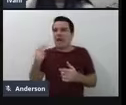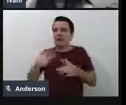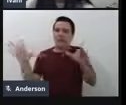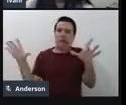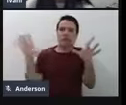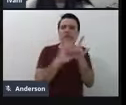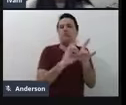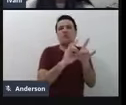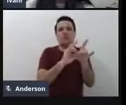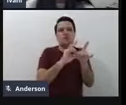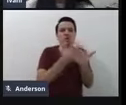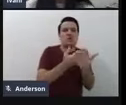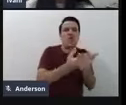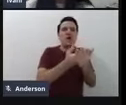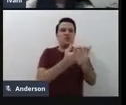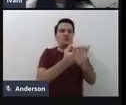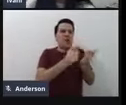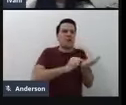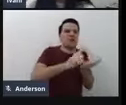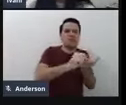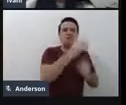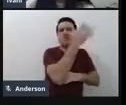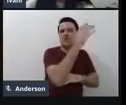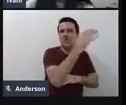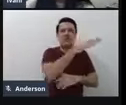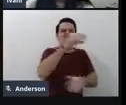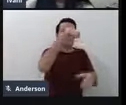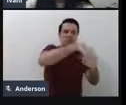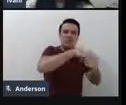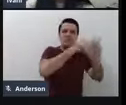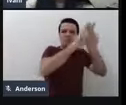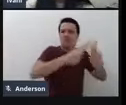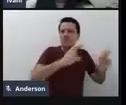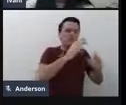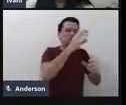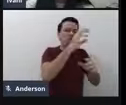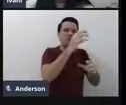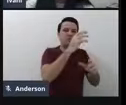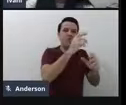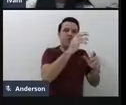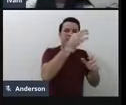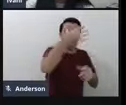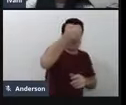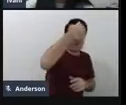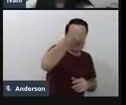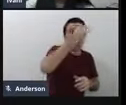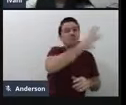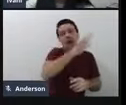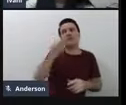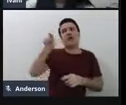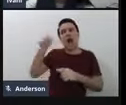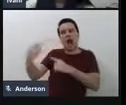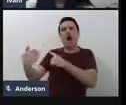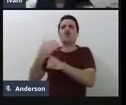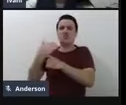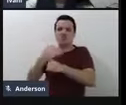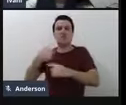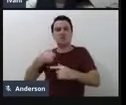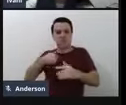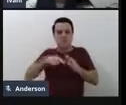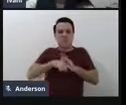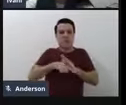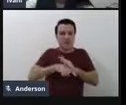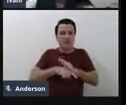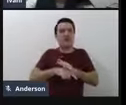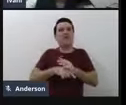em artigos científicos na academia, elas são primordiais pra que eu possa pesquisar, né, e, de fato, o Grupo